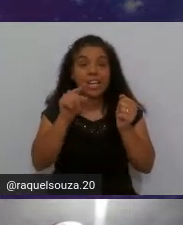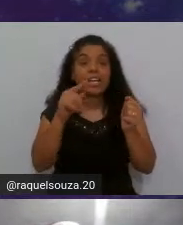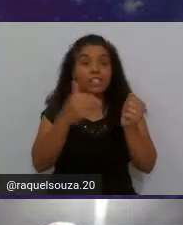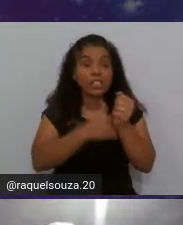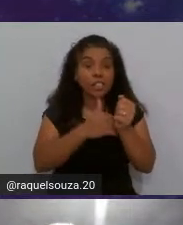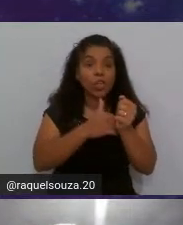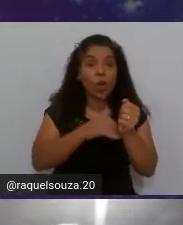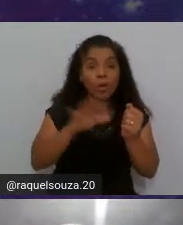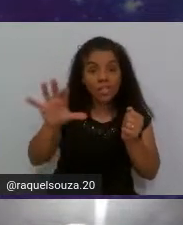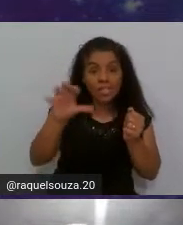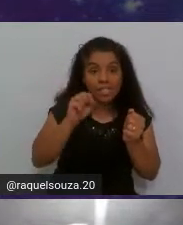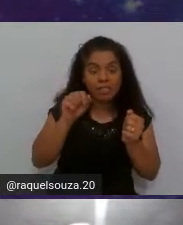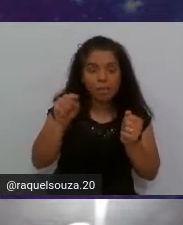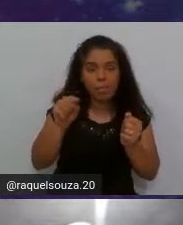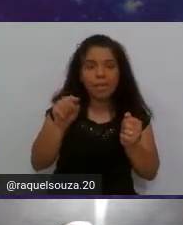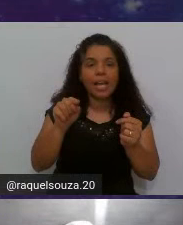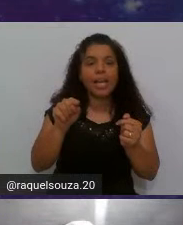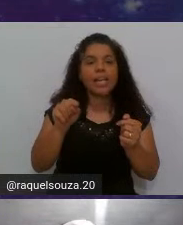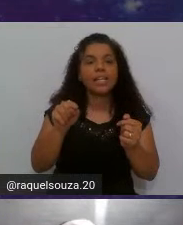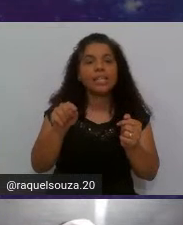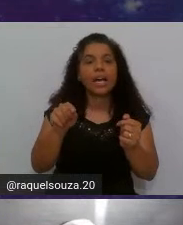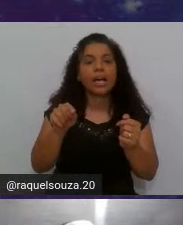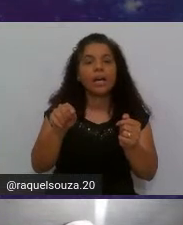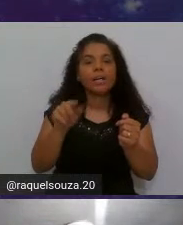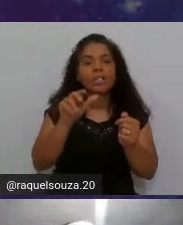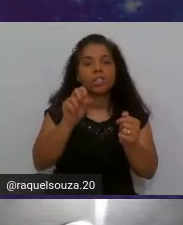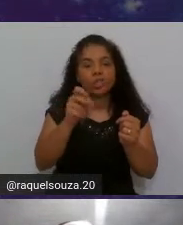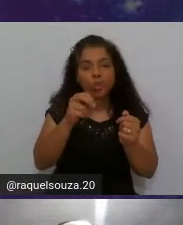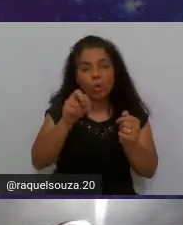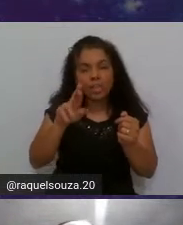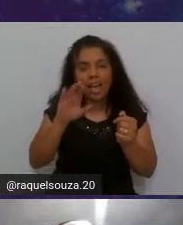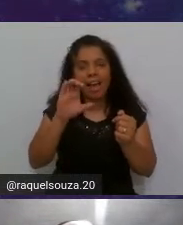ele na sonar cloud